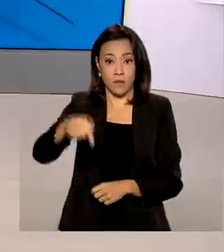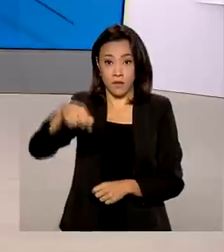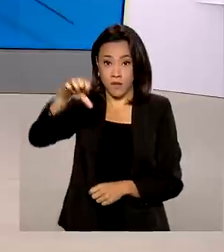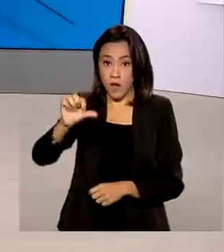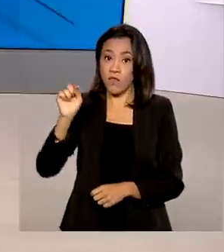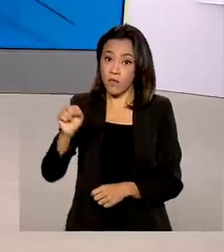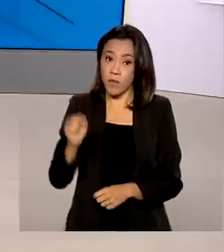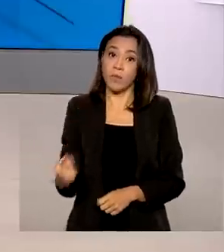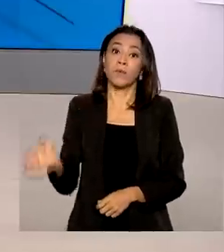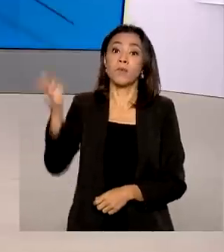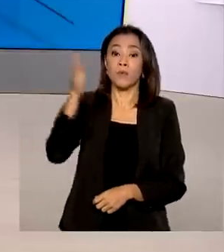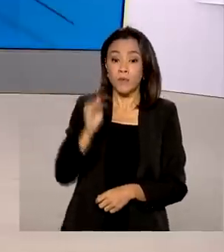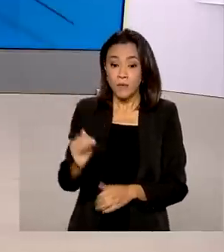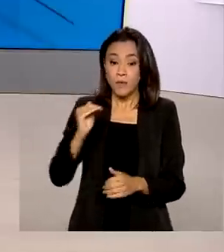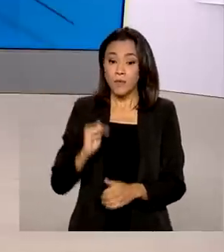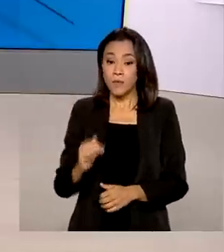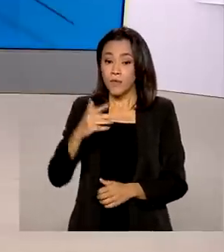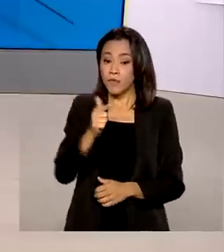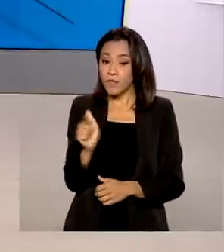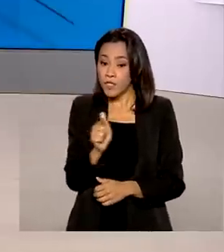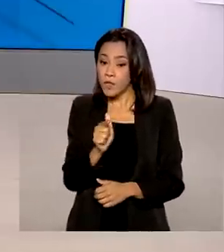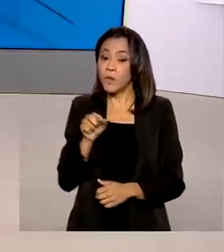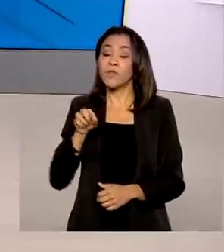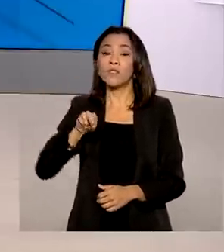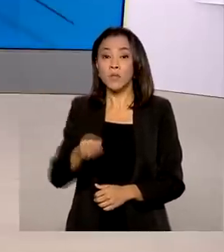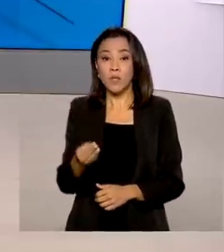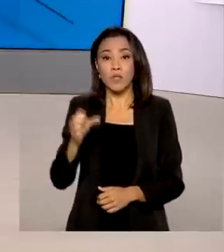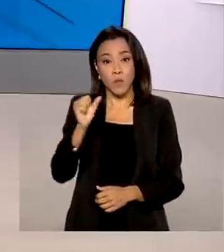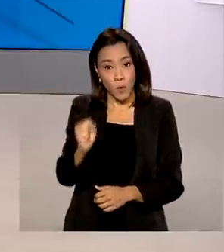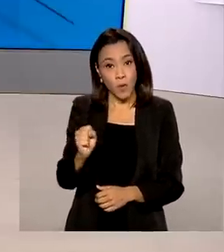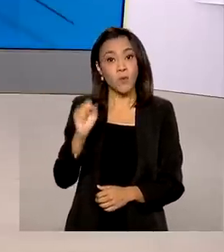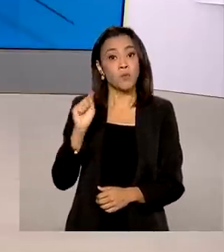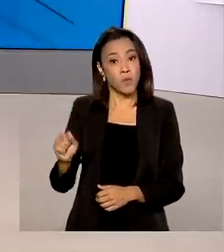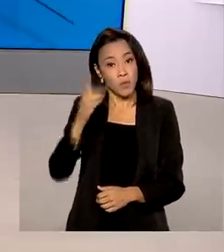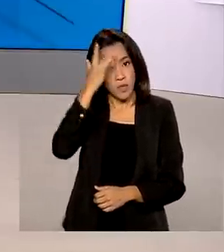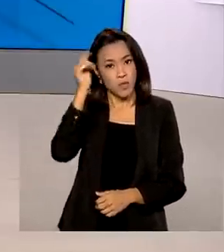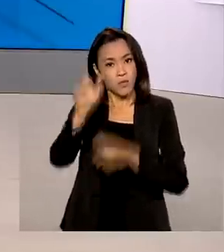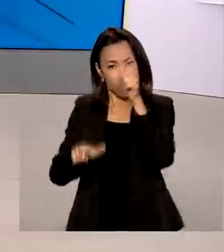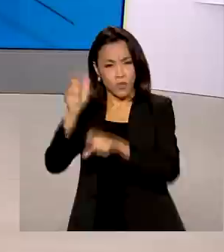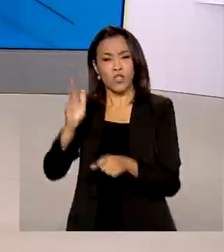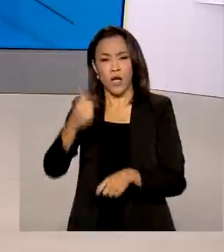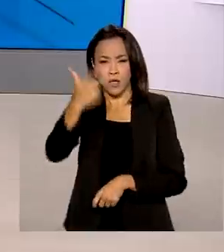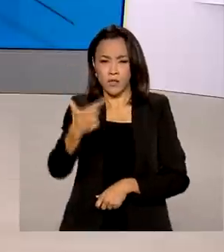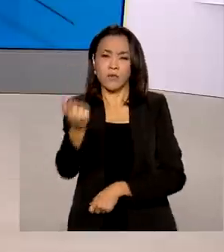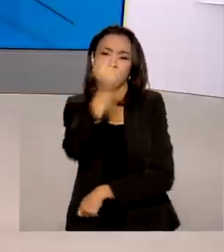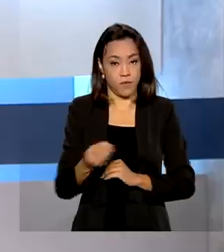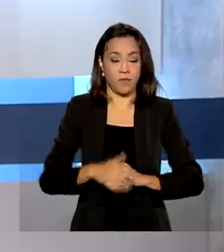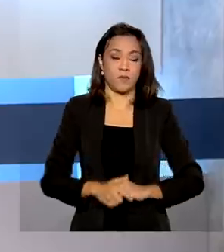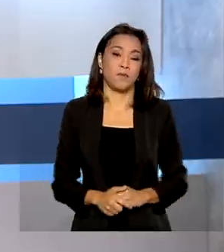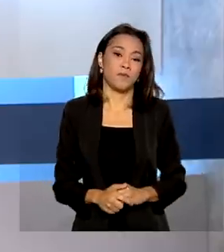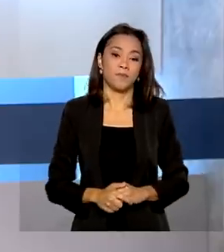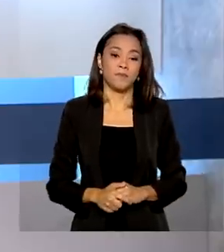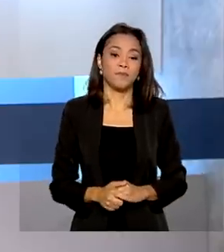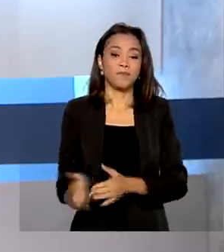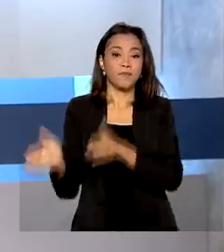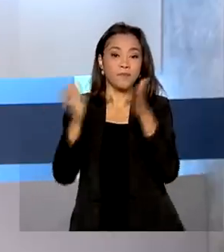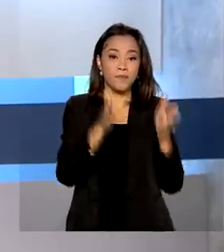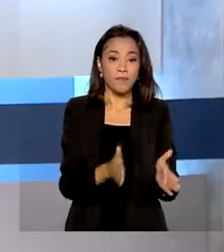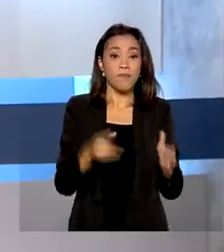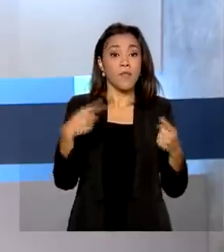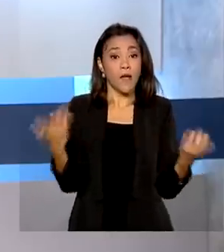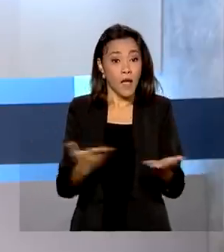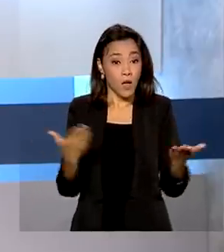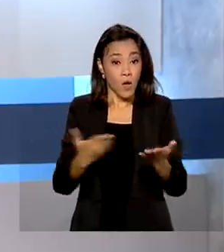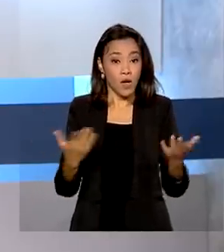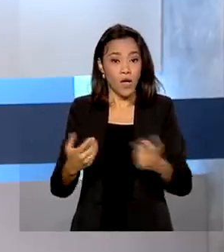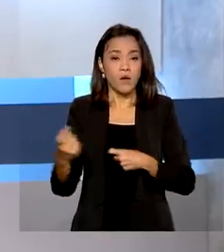e 22.08.000 pessoas já receberam as duas doses da vacina. O combate à exploração